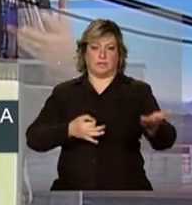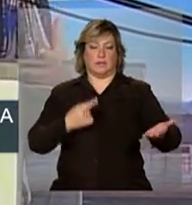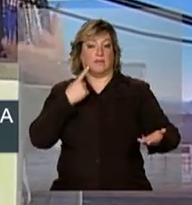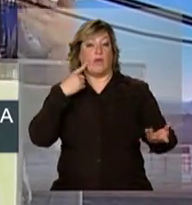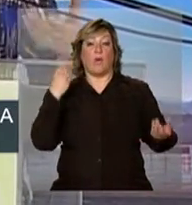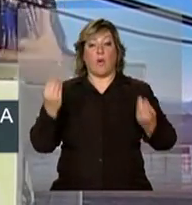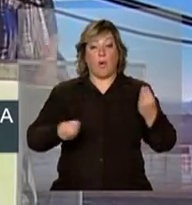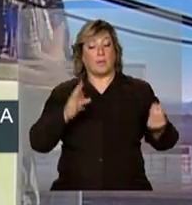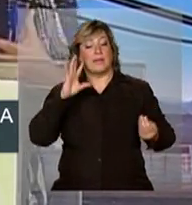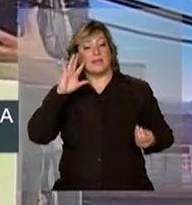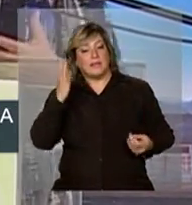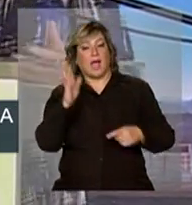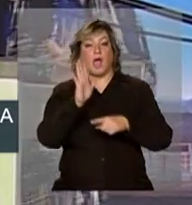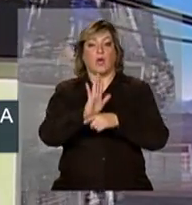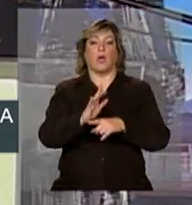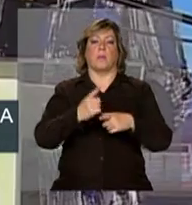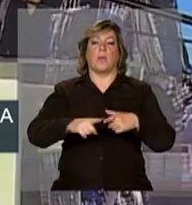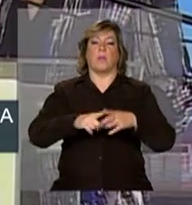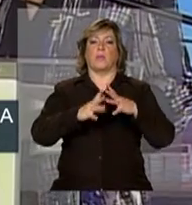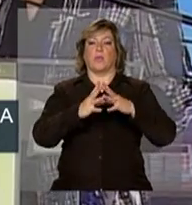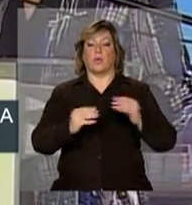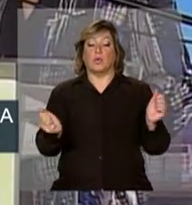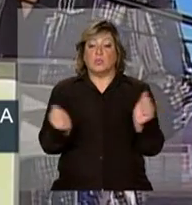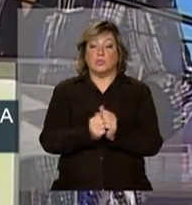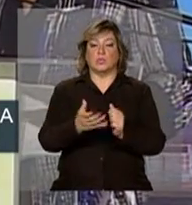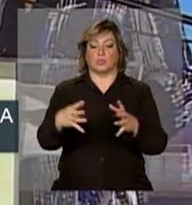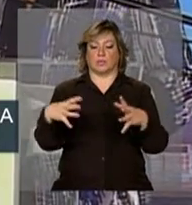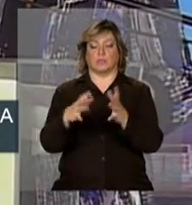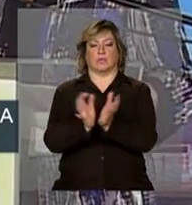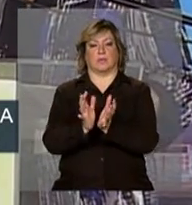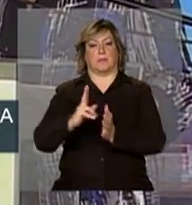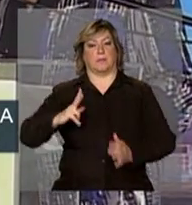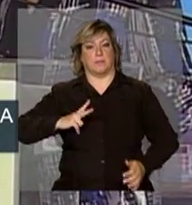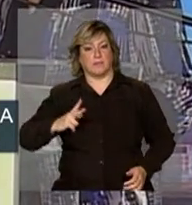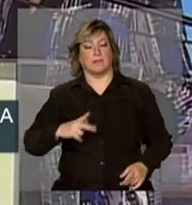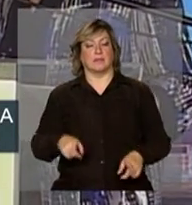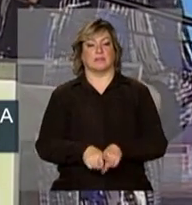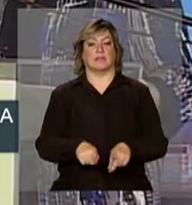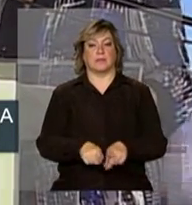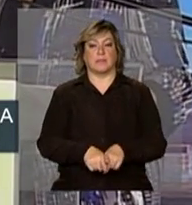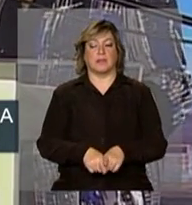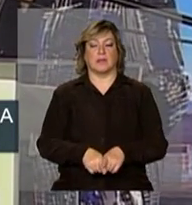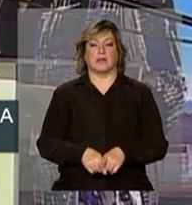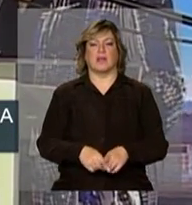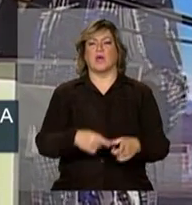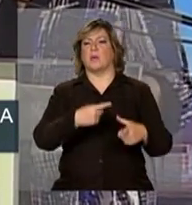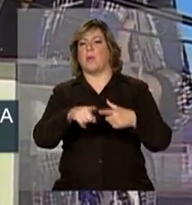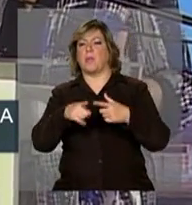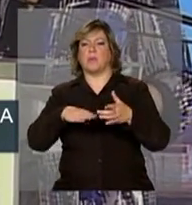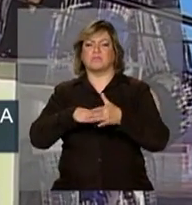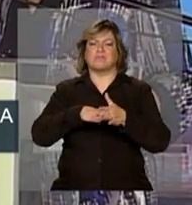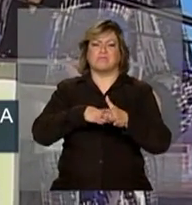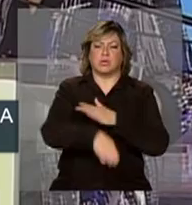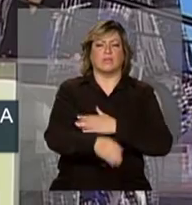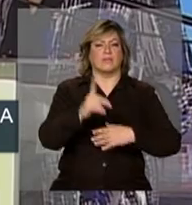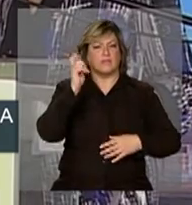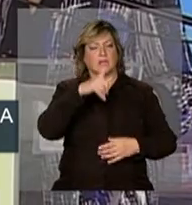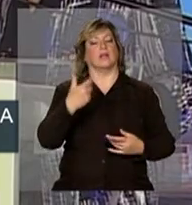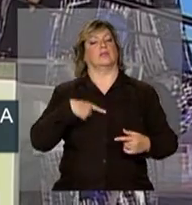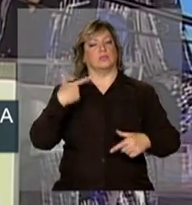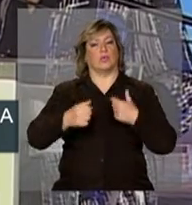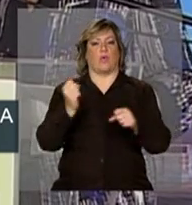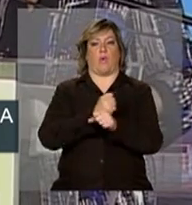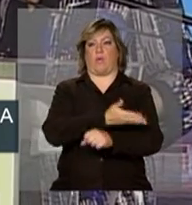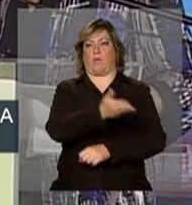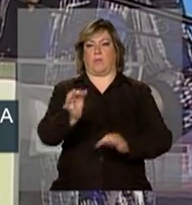possível, tentar equacionar em conjunto com o setor privado os impedimentos para a construção de um projeto desse.